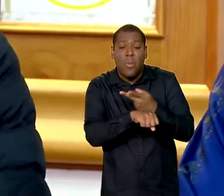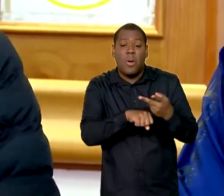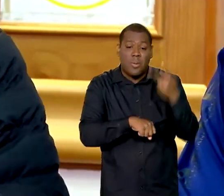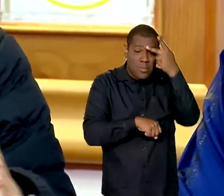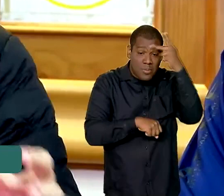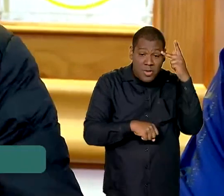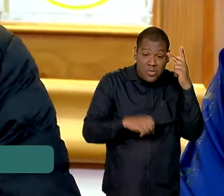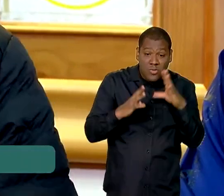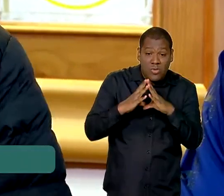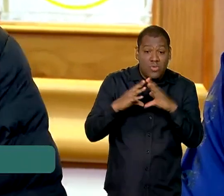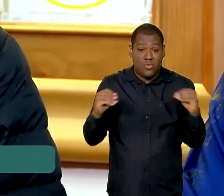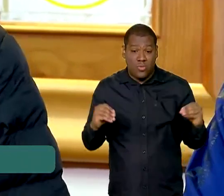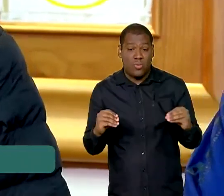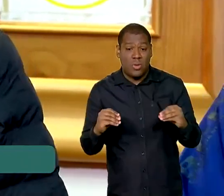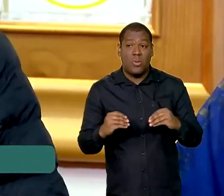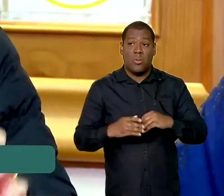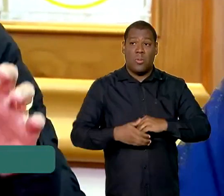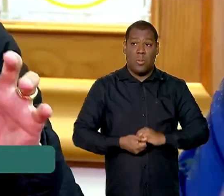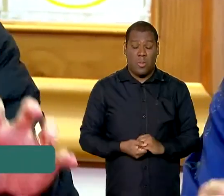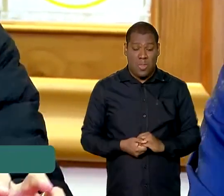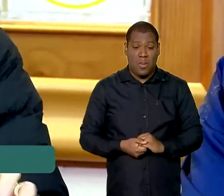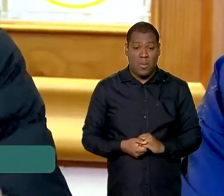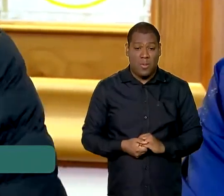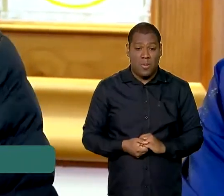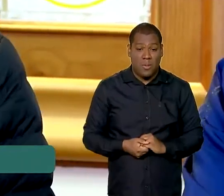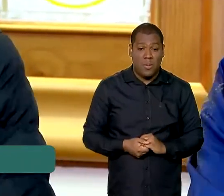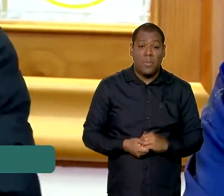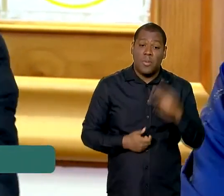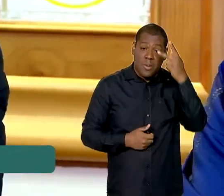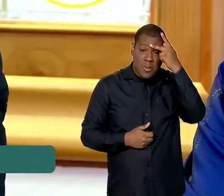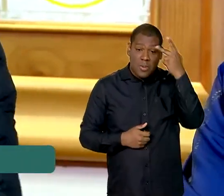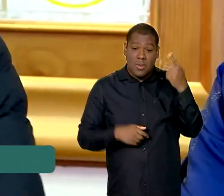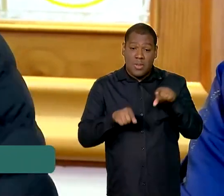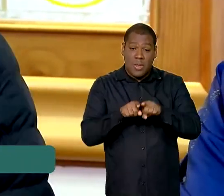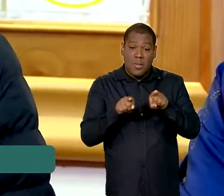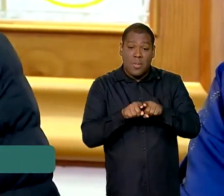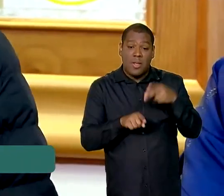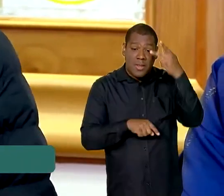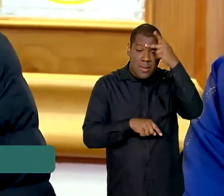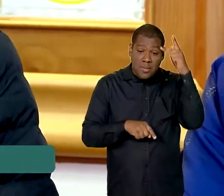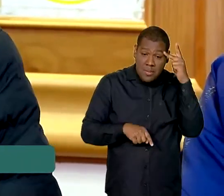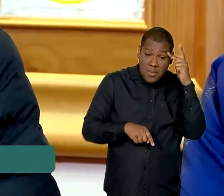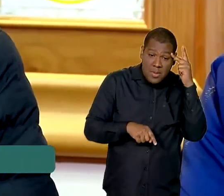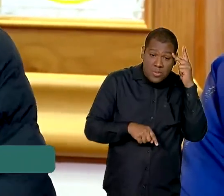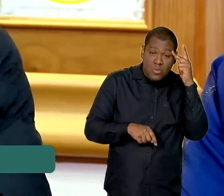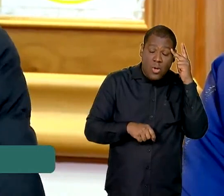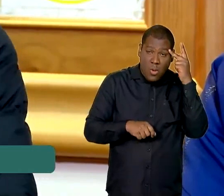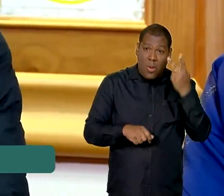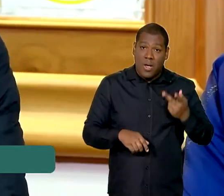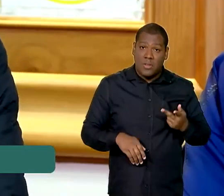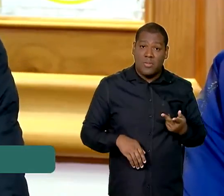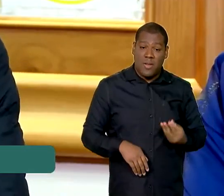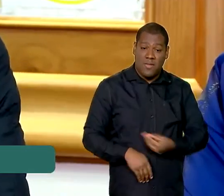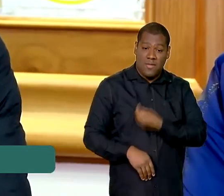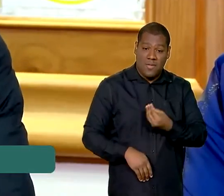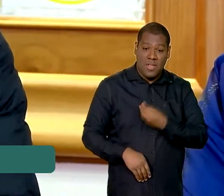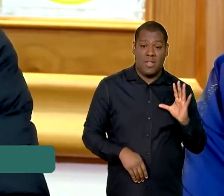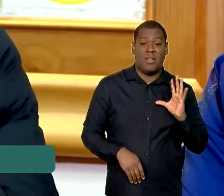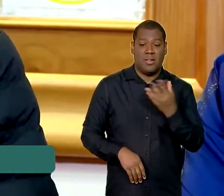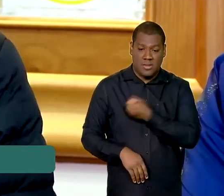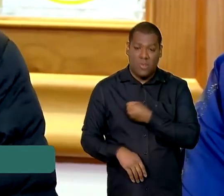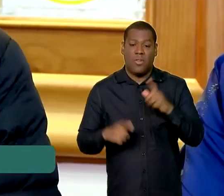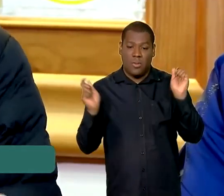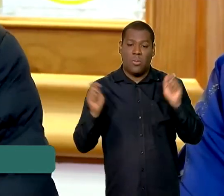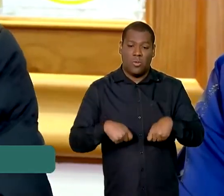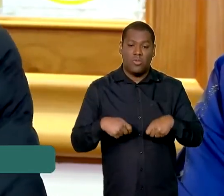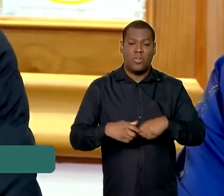precisando ainda ser localizados, precisando de salvamento, de ajuda humanitária. E é nessa linha que nós estamos atuando,